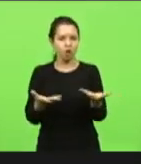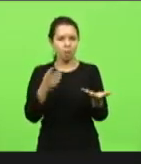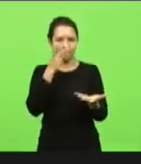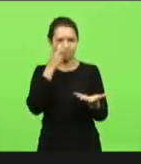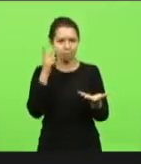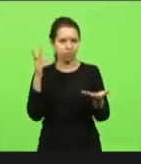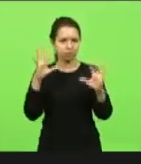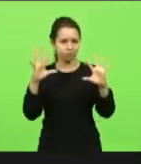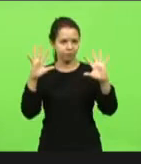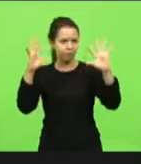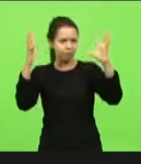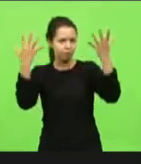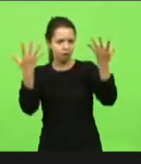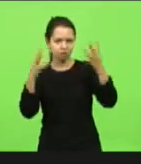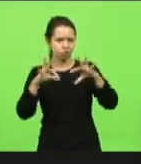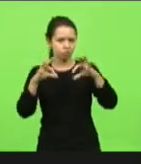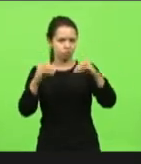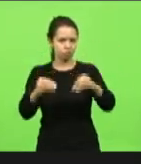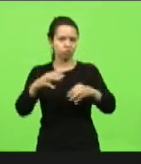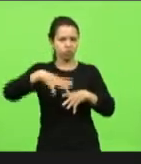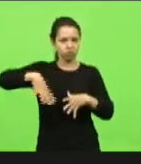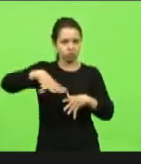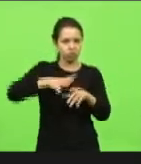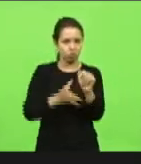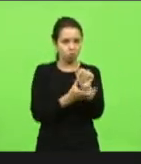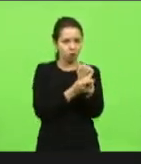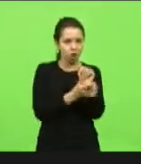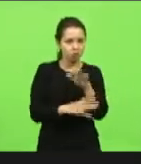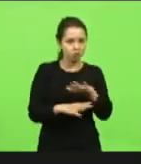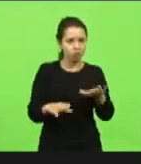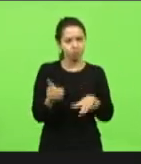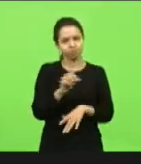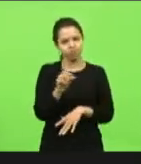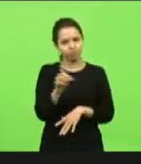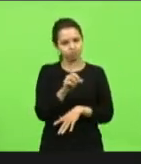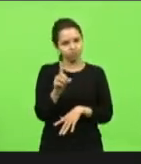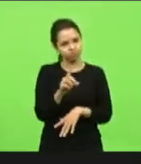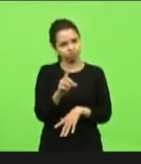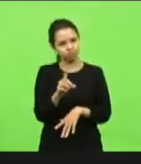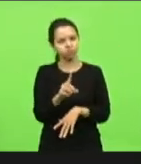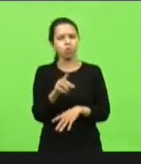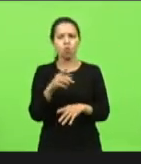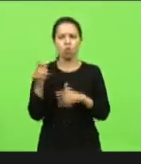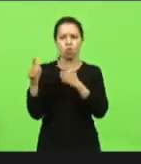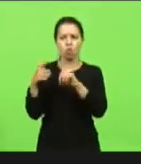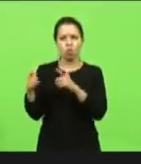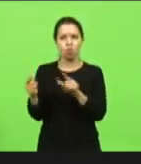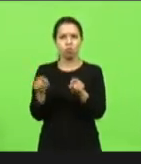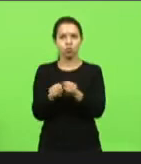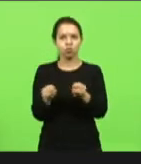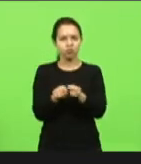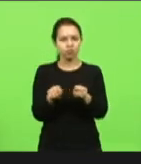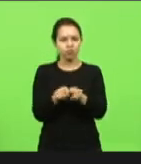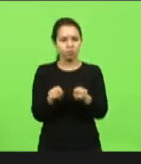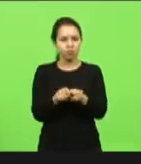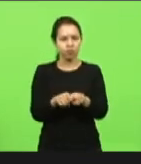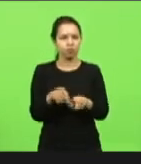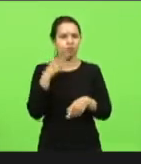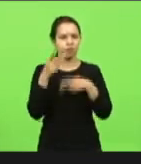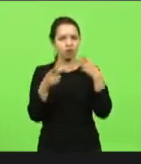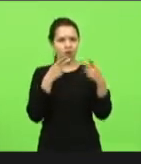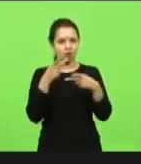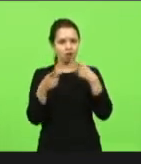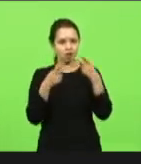absolutamente tudo e não é só dentro da área de segurança não a gente vai olhando para as outras coisas como que existe uma justificativa de